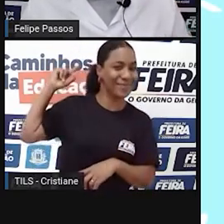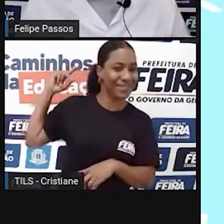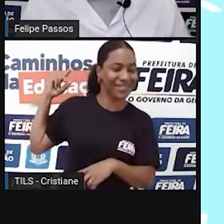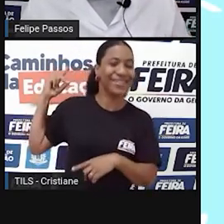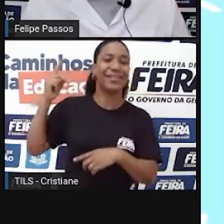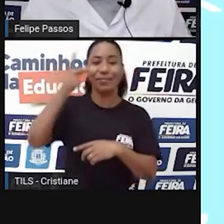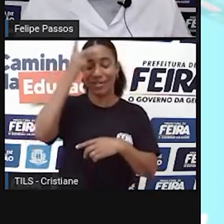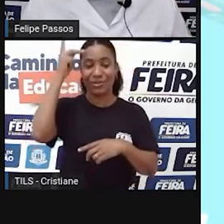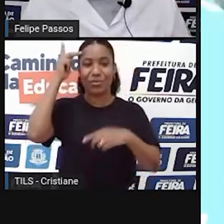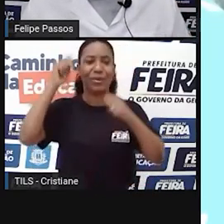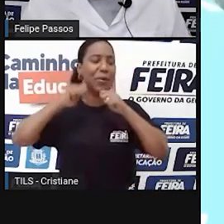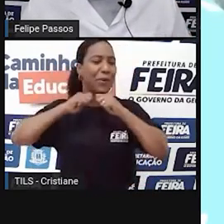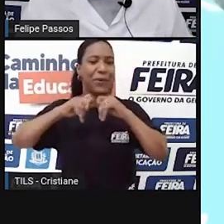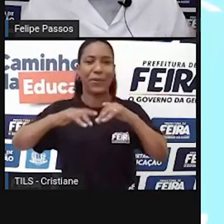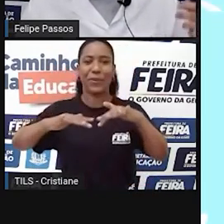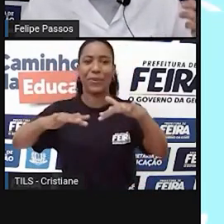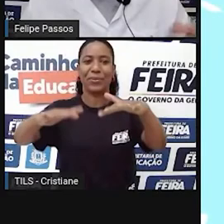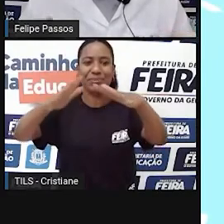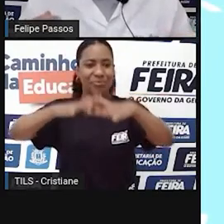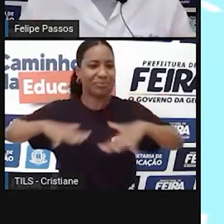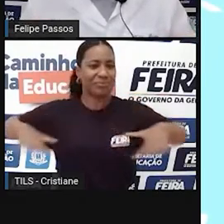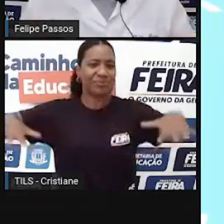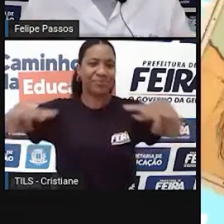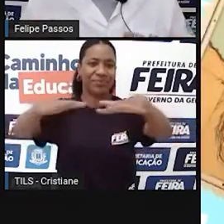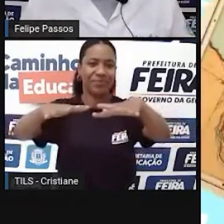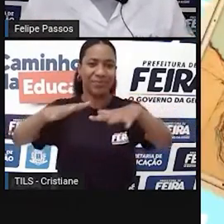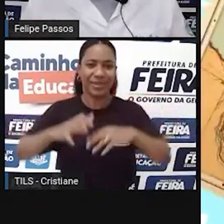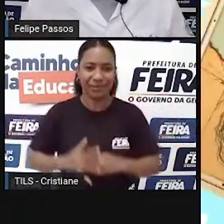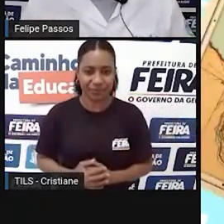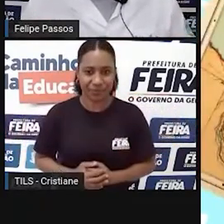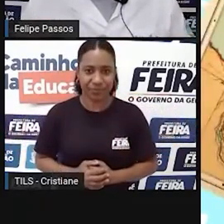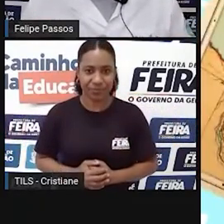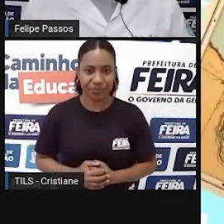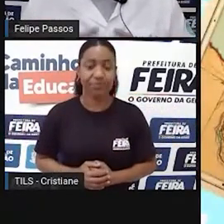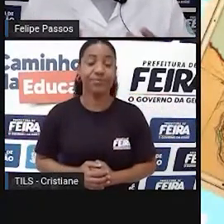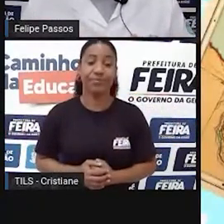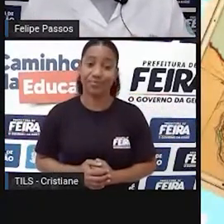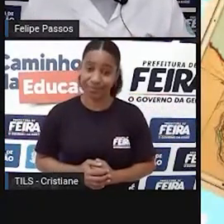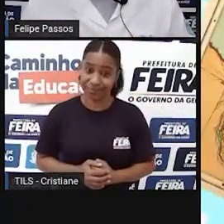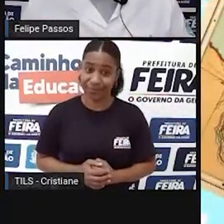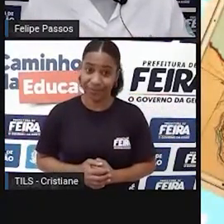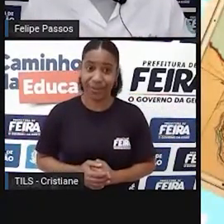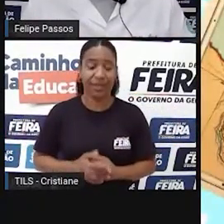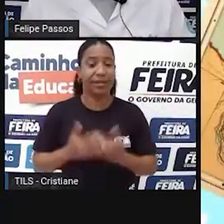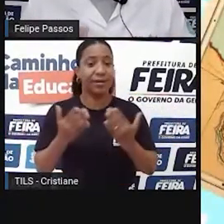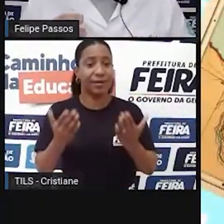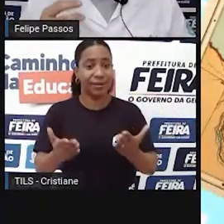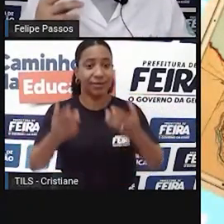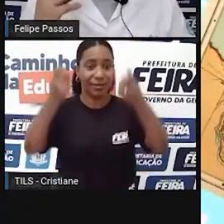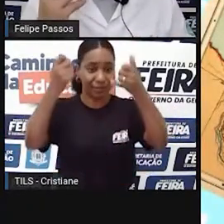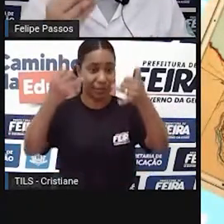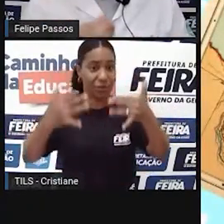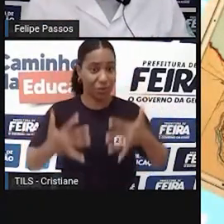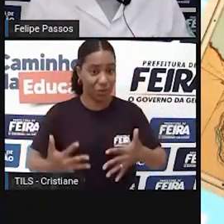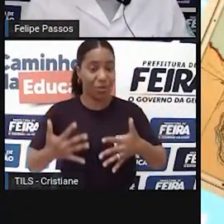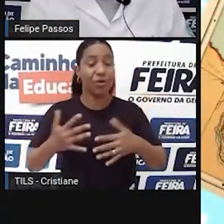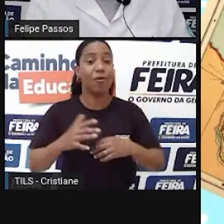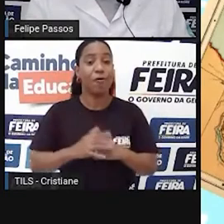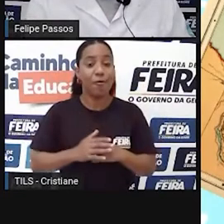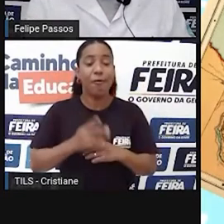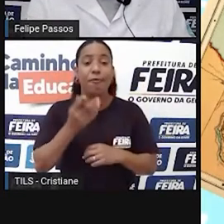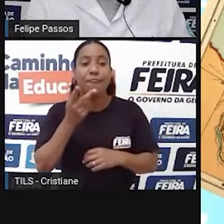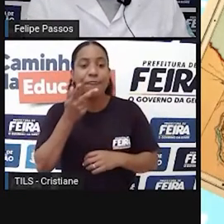se espalhar pelo planeta. Certo? Então, a gente está falando até agora da fala. Então, o ser humano,